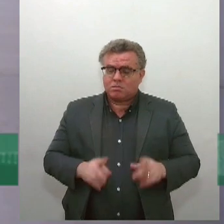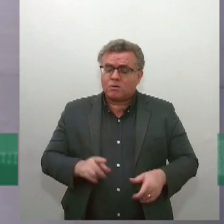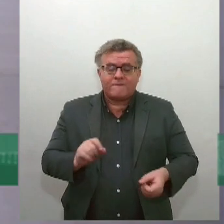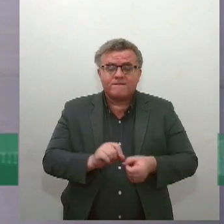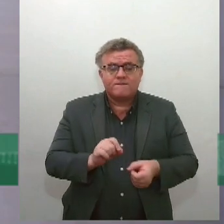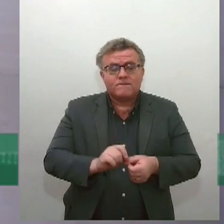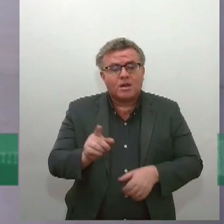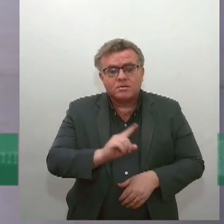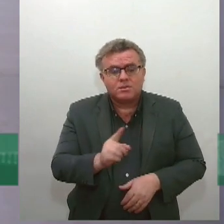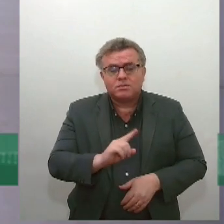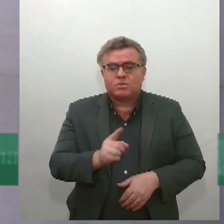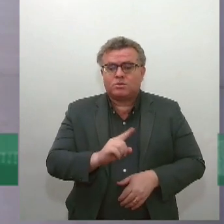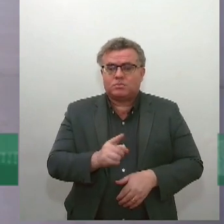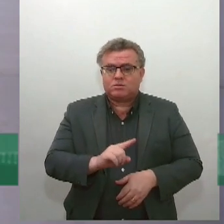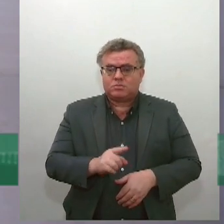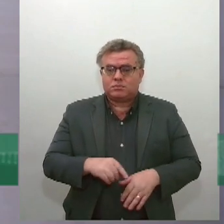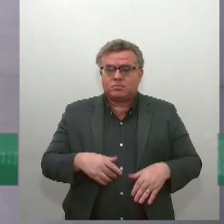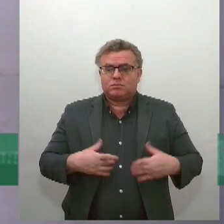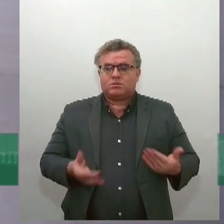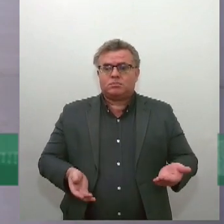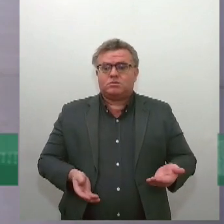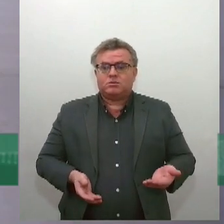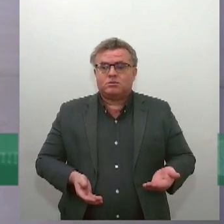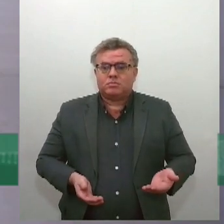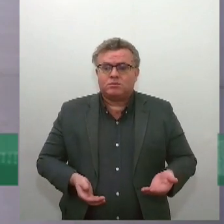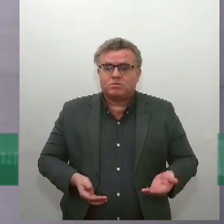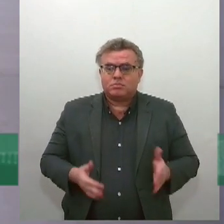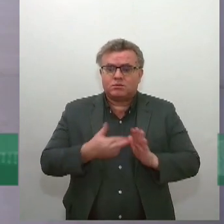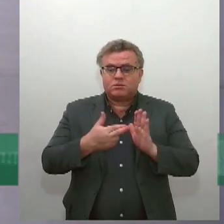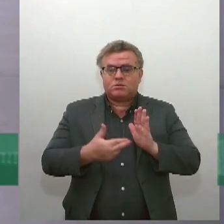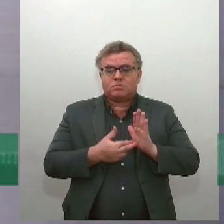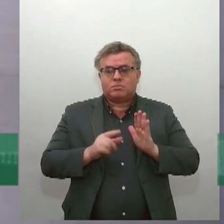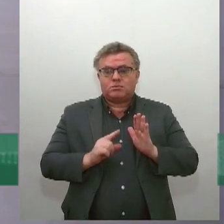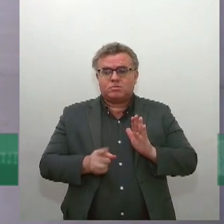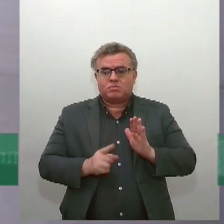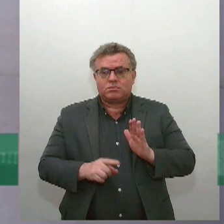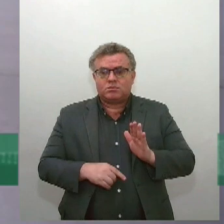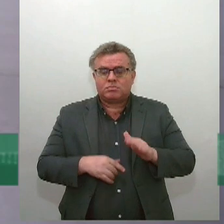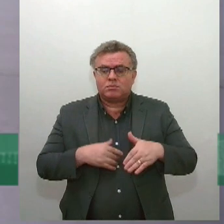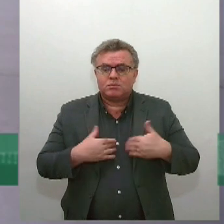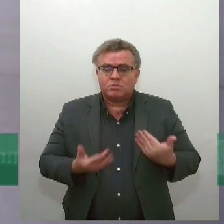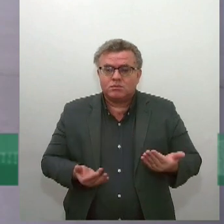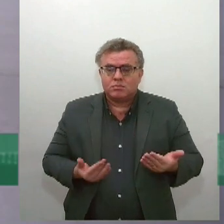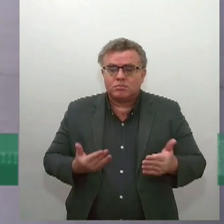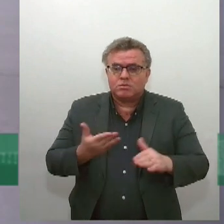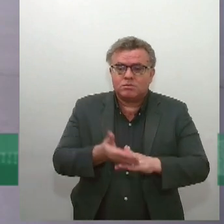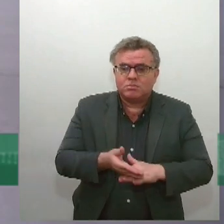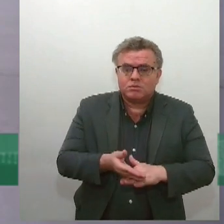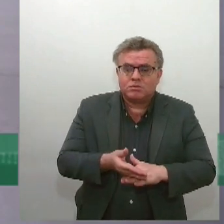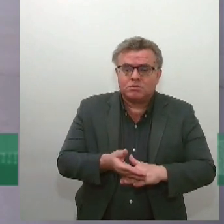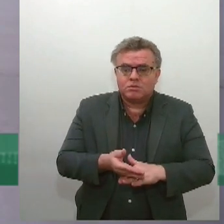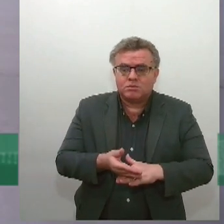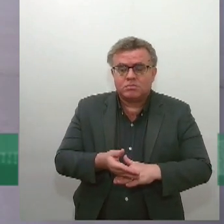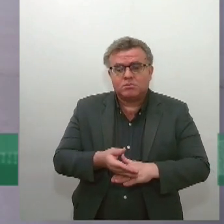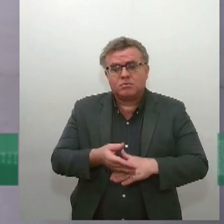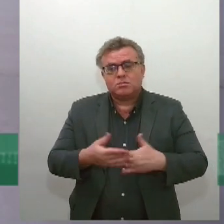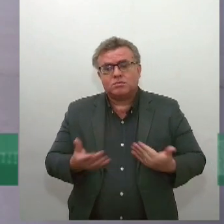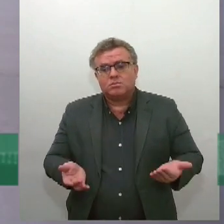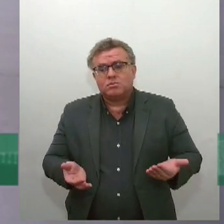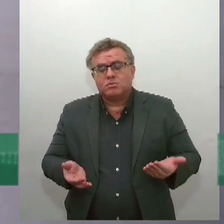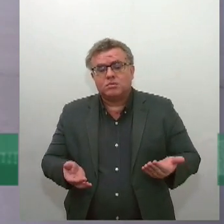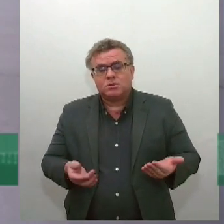porta da sala, você já disse, já existe a regra, não colocar o sapato na porta da sala, mas você chega lá na semana seguinte e o sapato na porta da sala, então, a